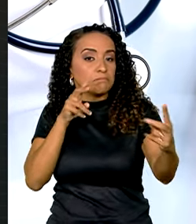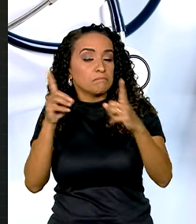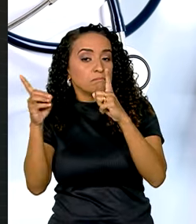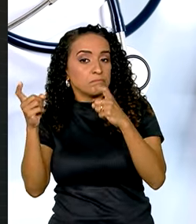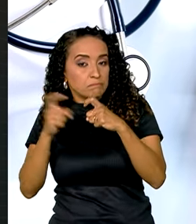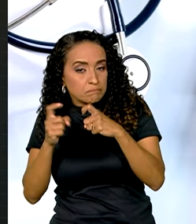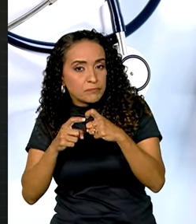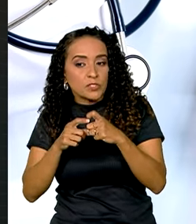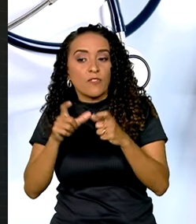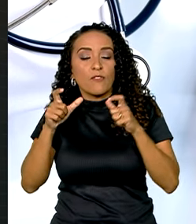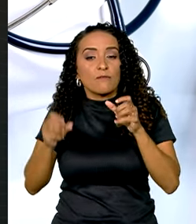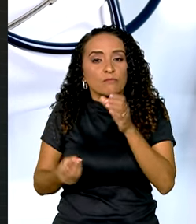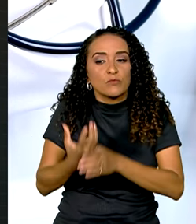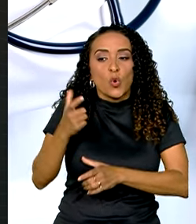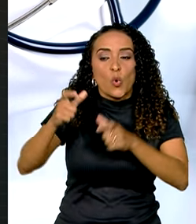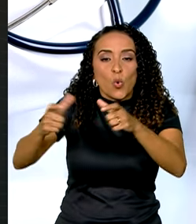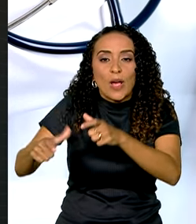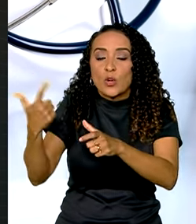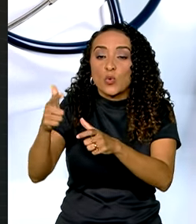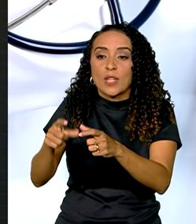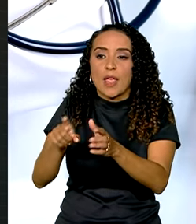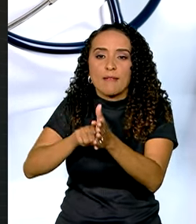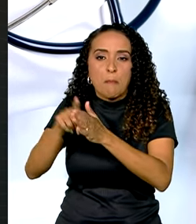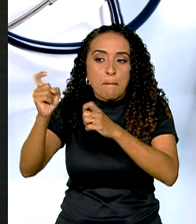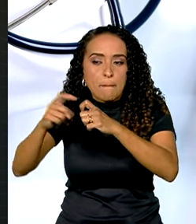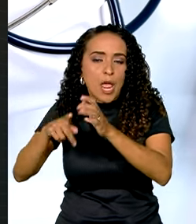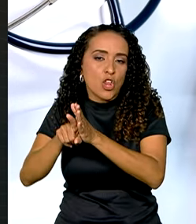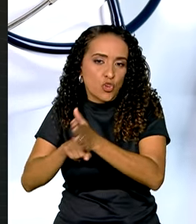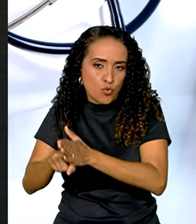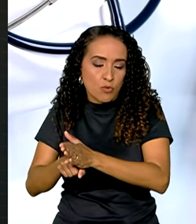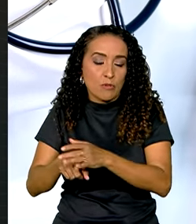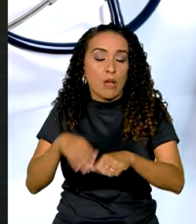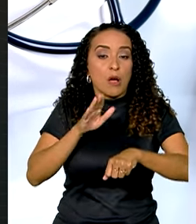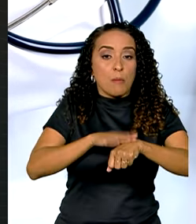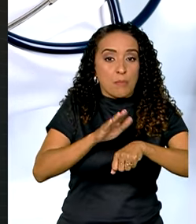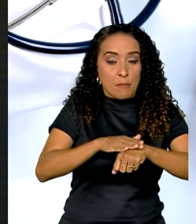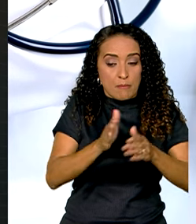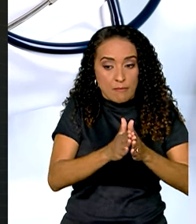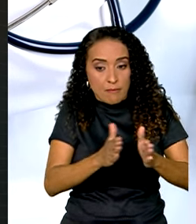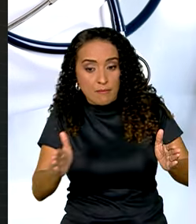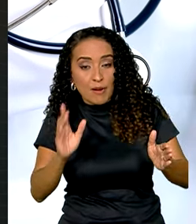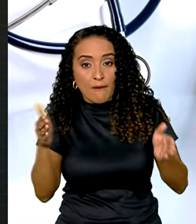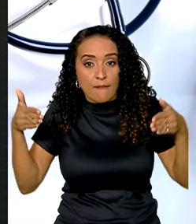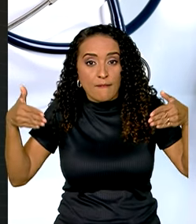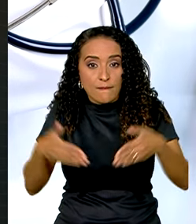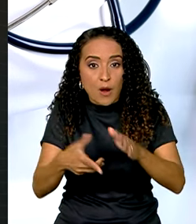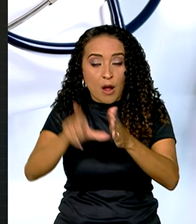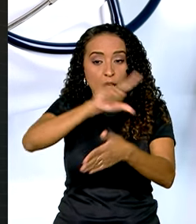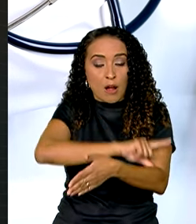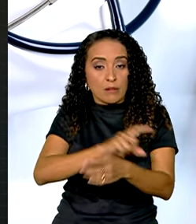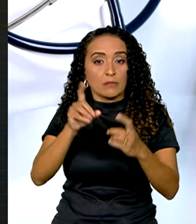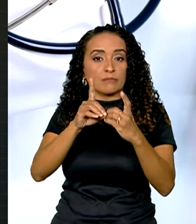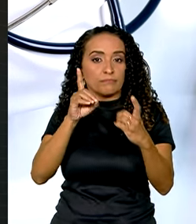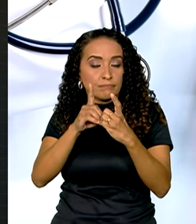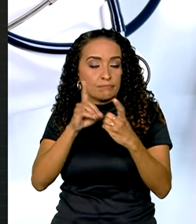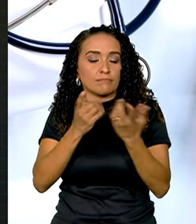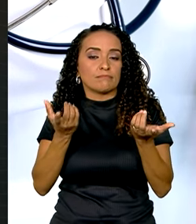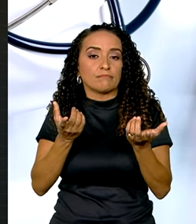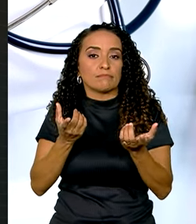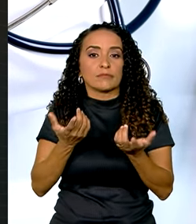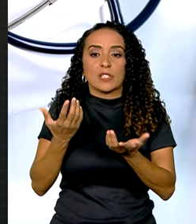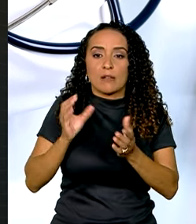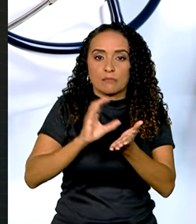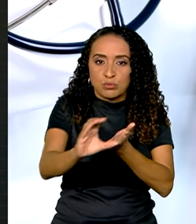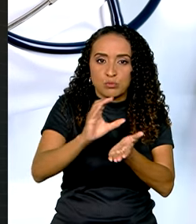municípios que não contam com médicos peritos. No primeiro momento, o foco é antecipar o atendimento do benefício de prestação